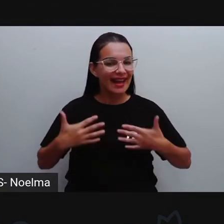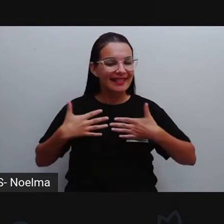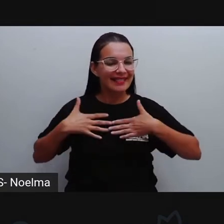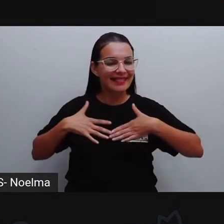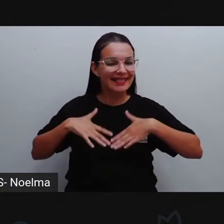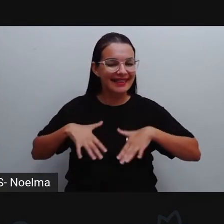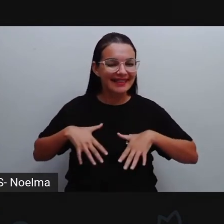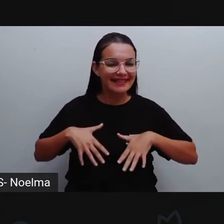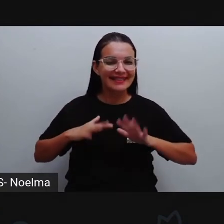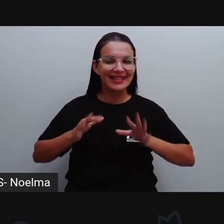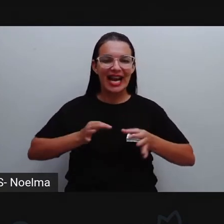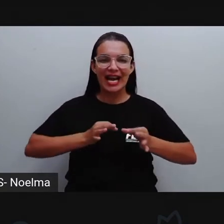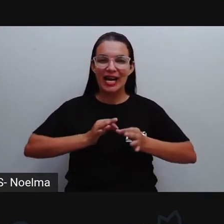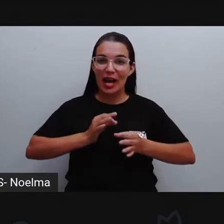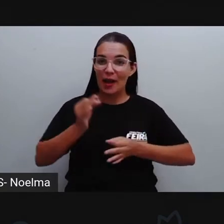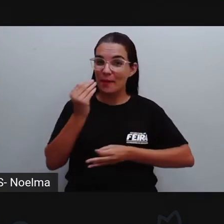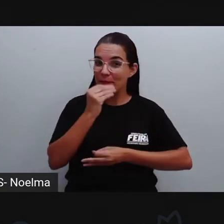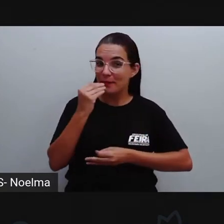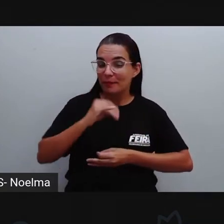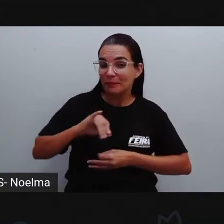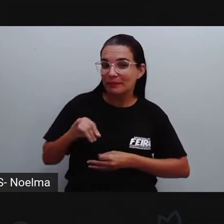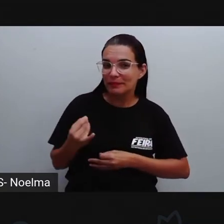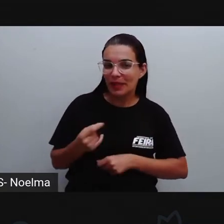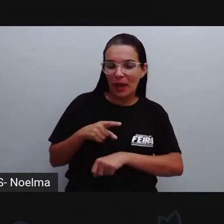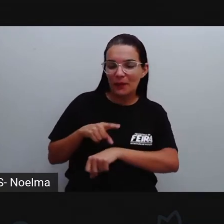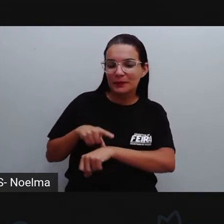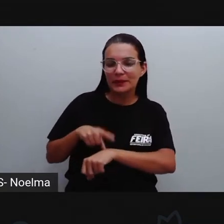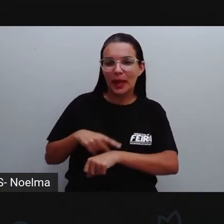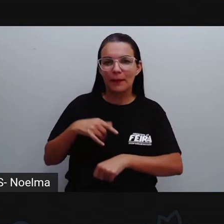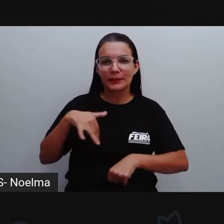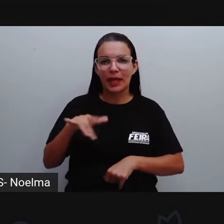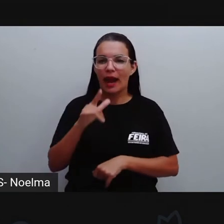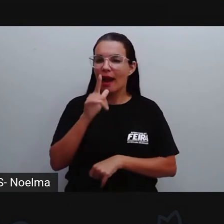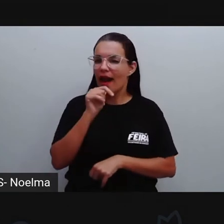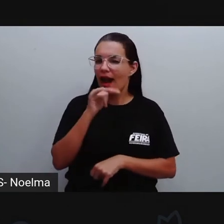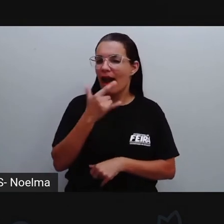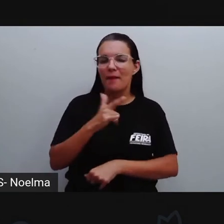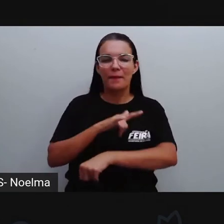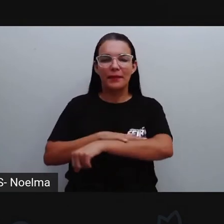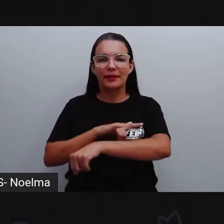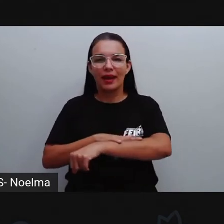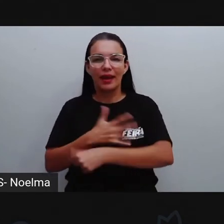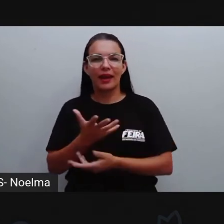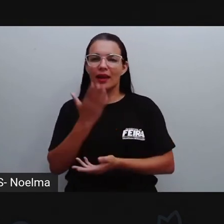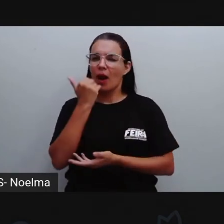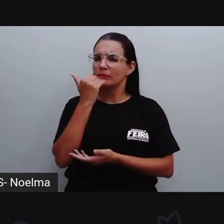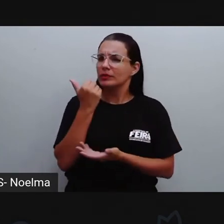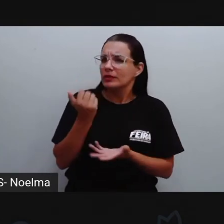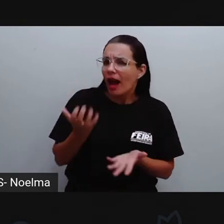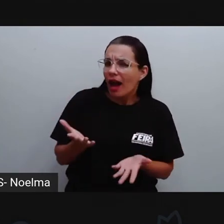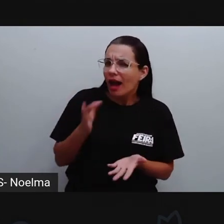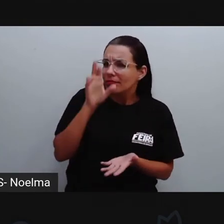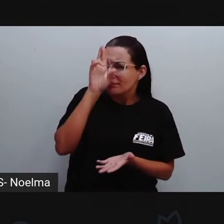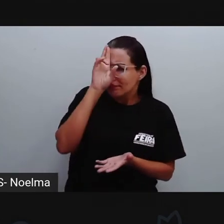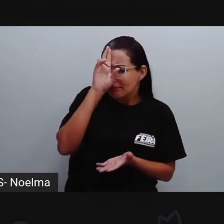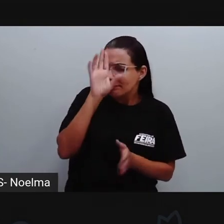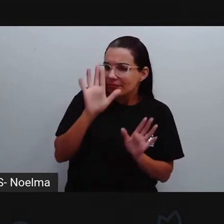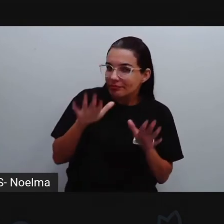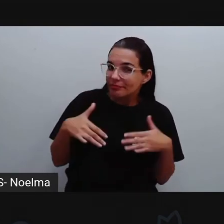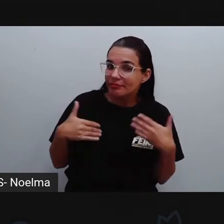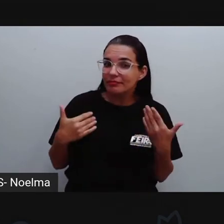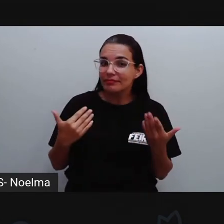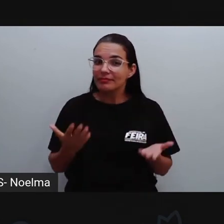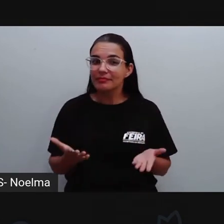Descansados? Já aproveitaram já o tempinho para tomar uma água, ir ao banheiro, almoçar quem não almoçou ainda, fazer um lanche quem já almoçou e já estava com